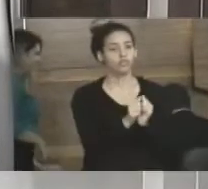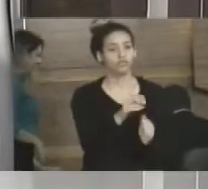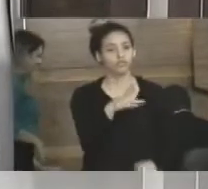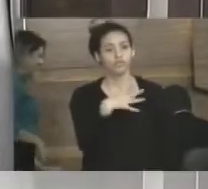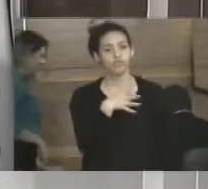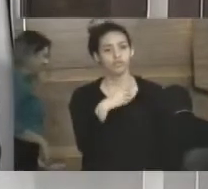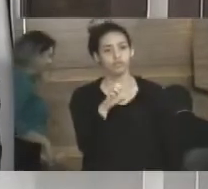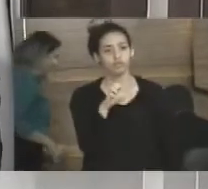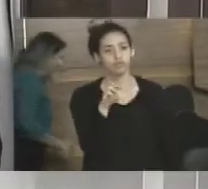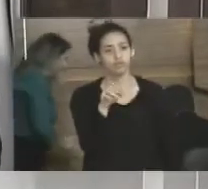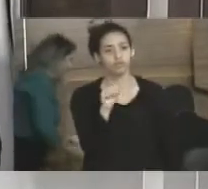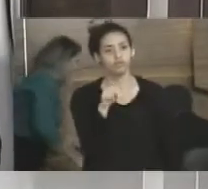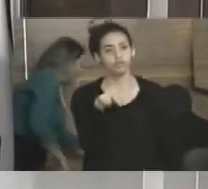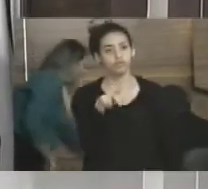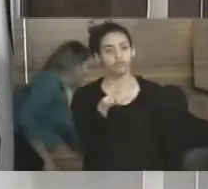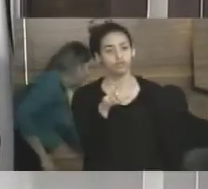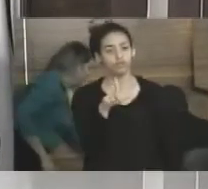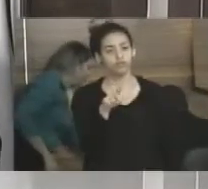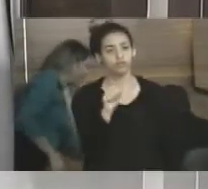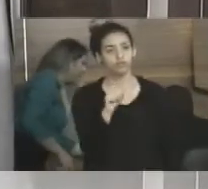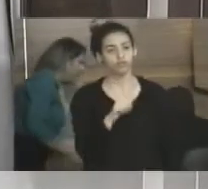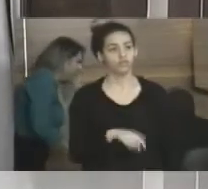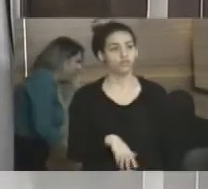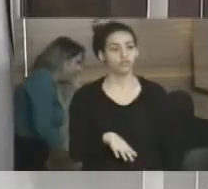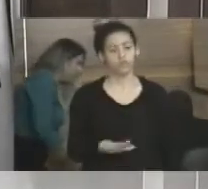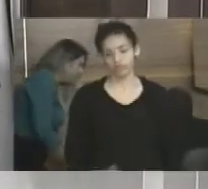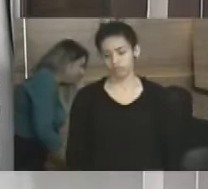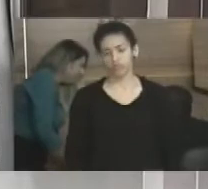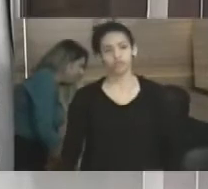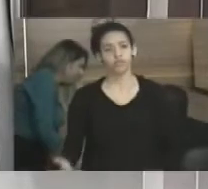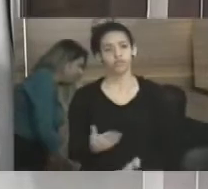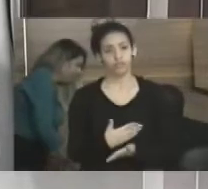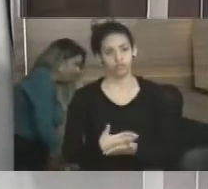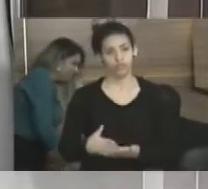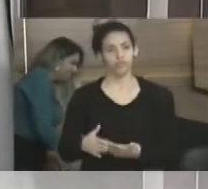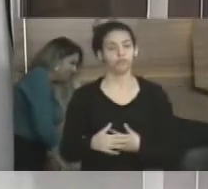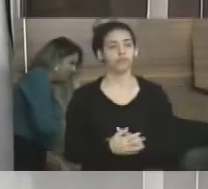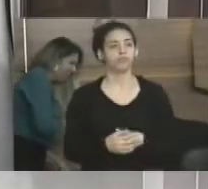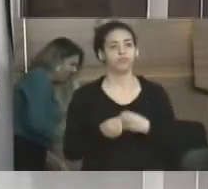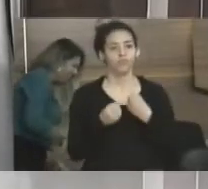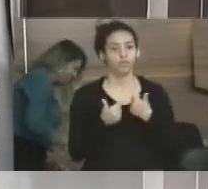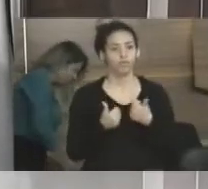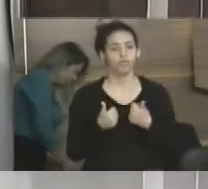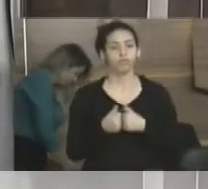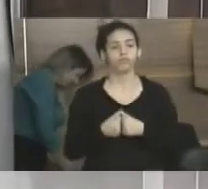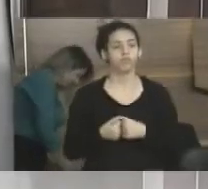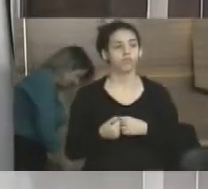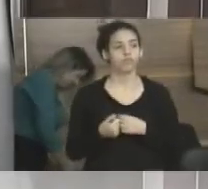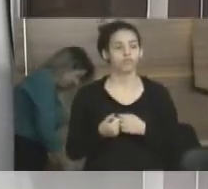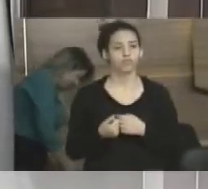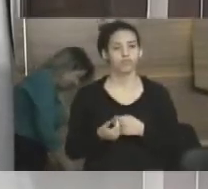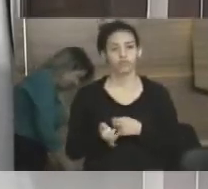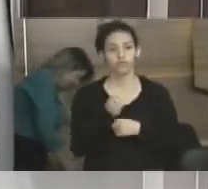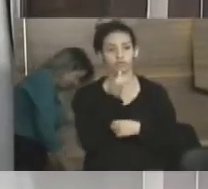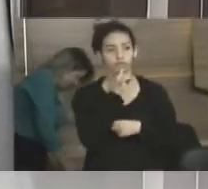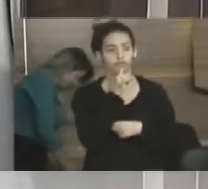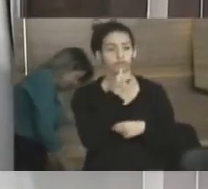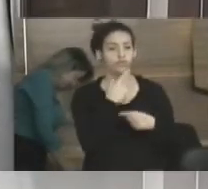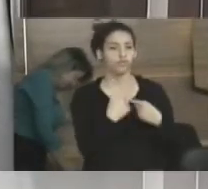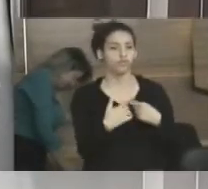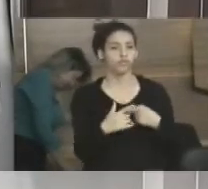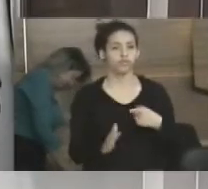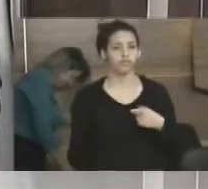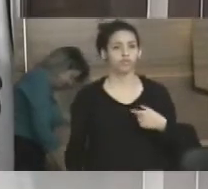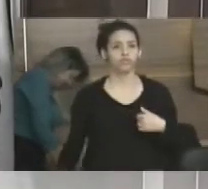à Emanuela. De pequeno que se começa. Isso aí serve até de exemplo, porque as